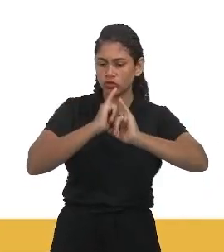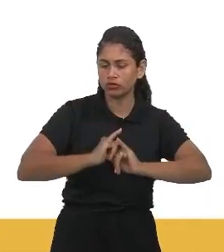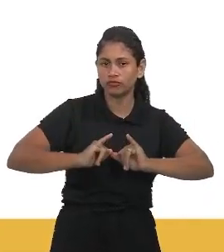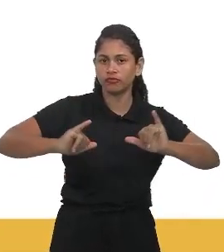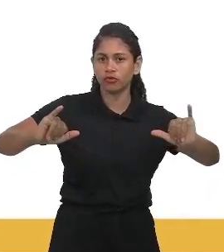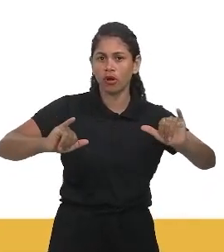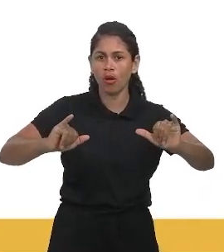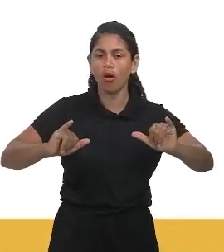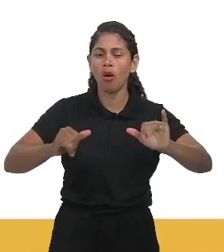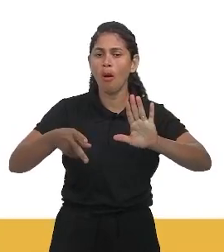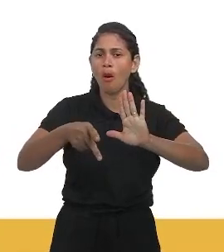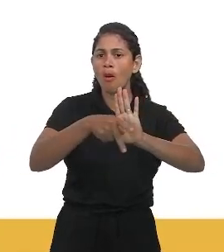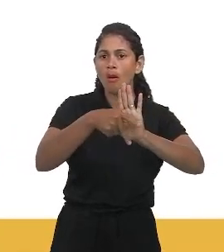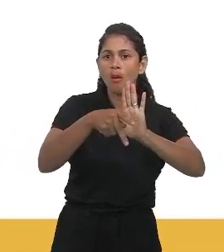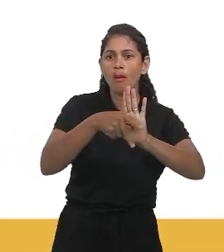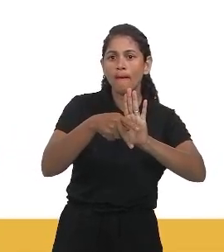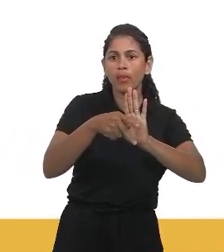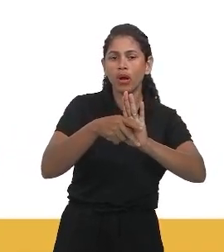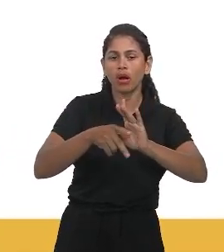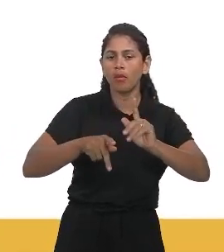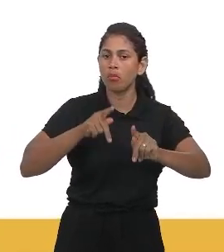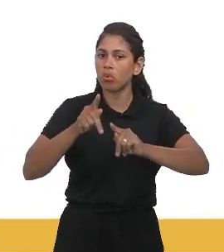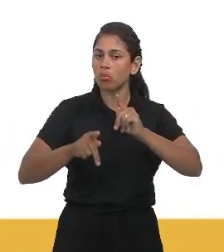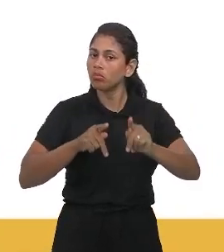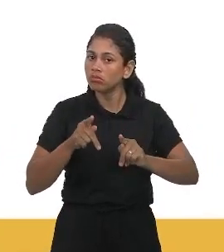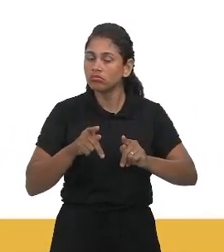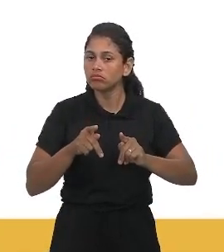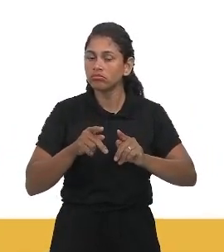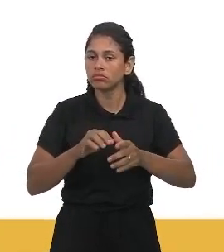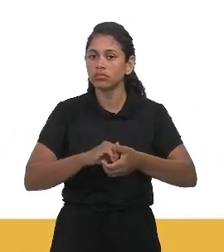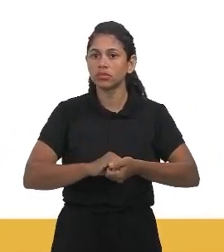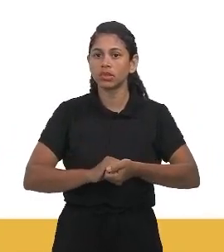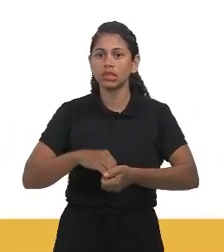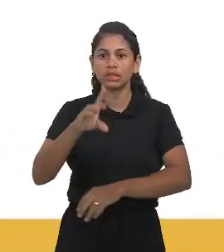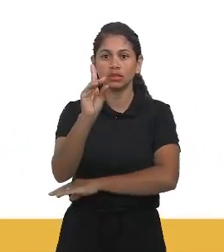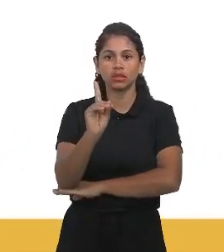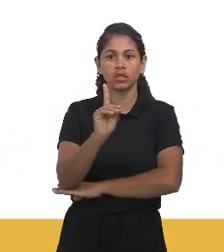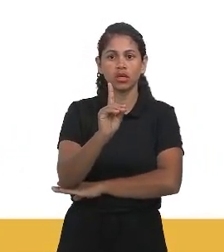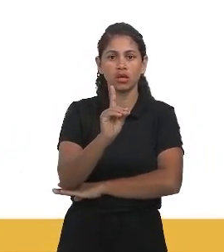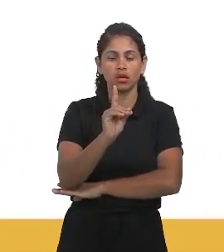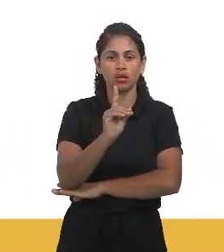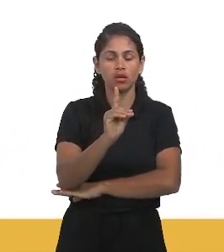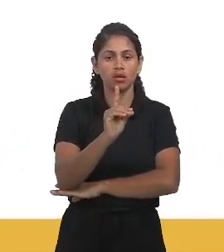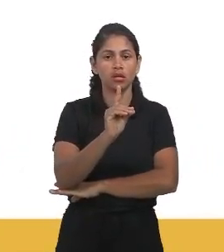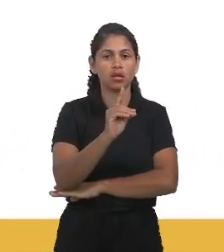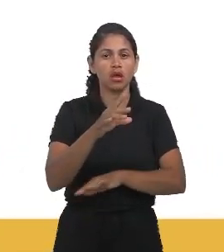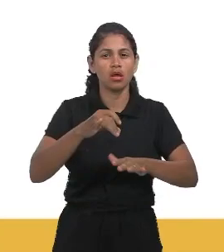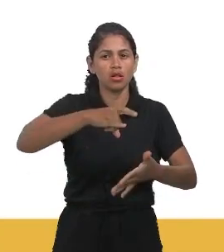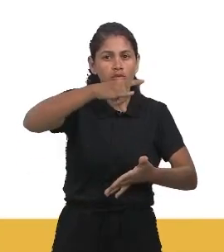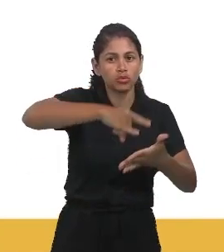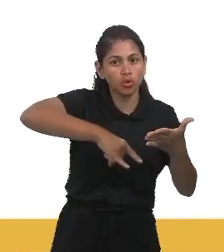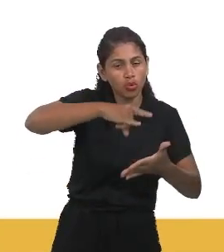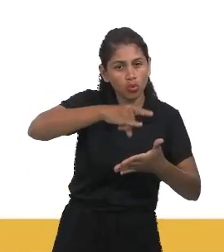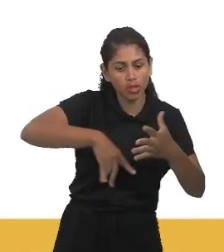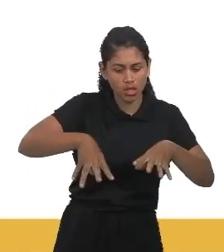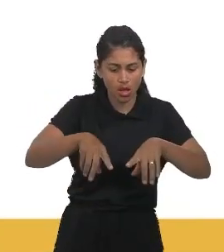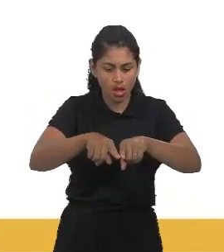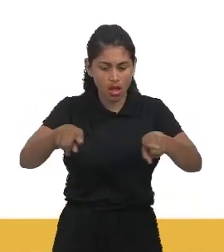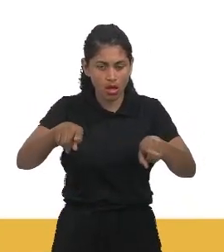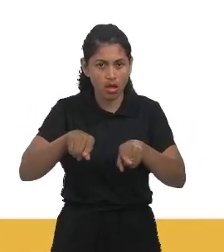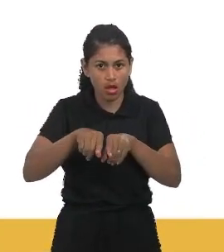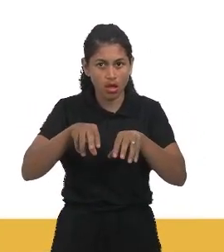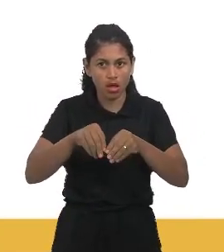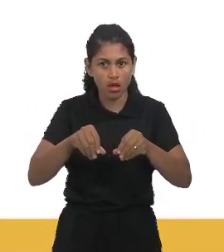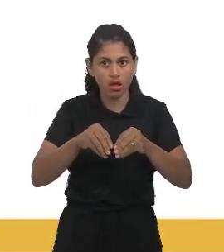letra D, regularizar a propriedade da terra e letra E, estimular a